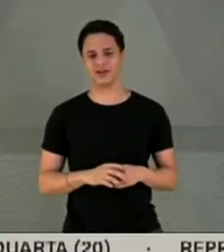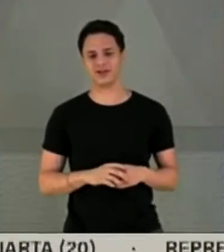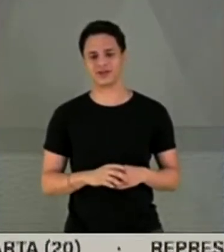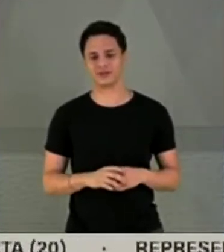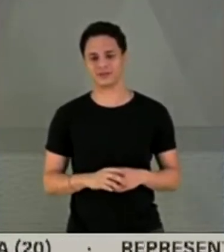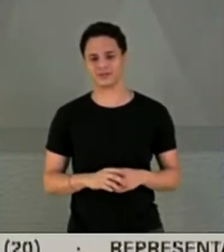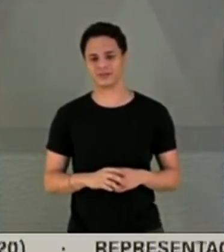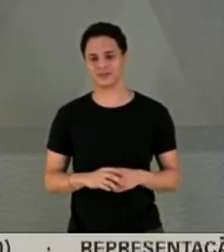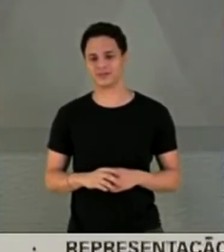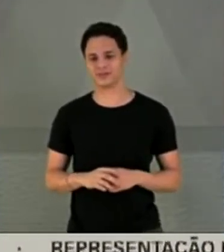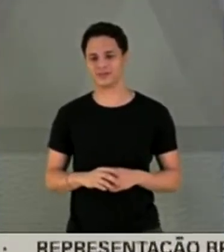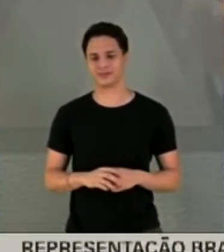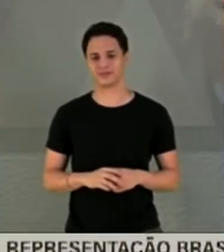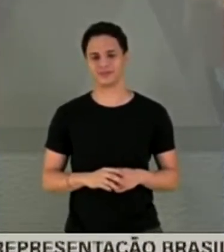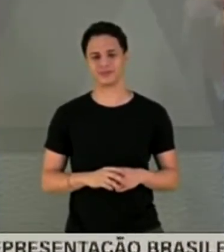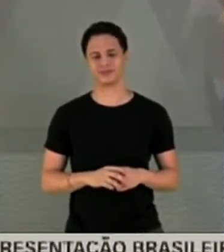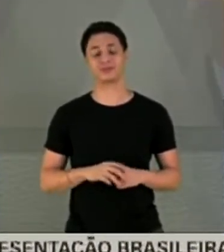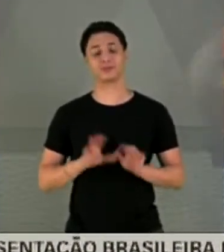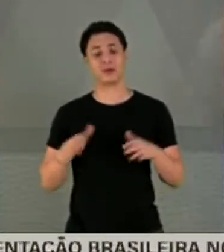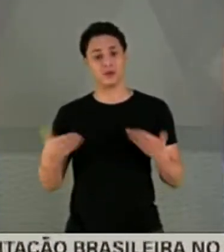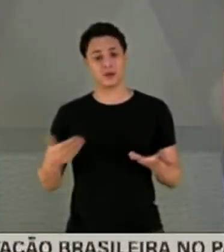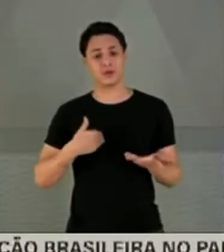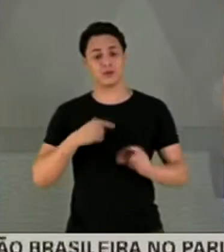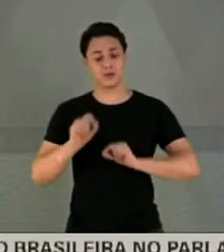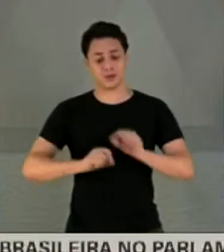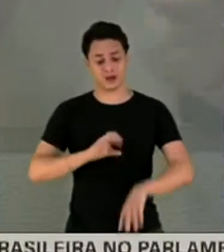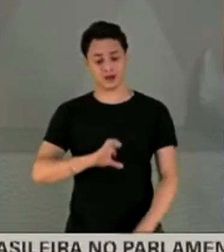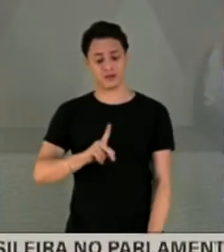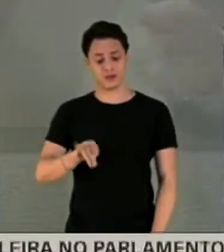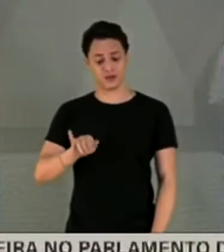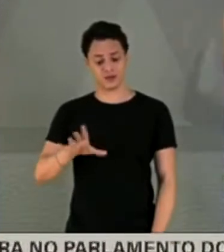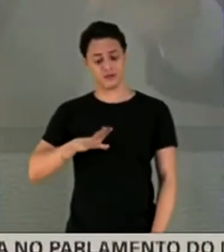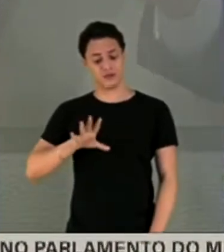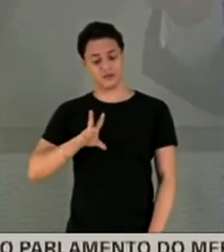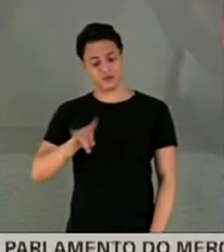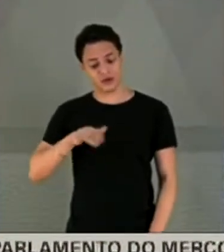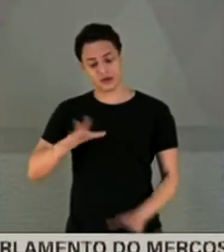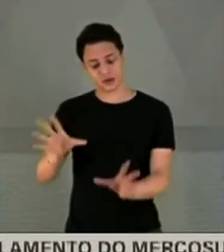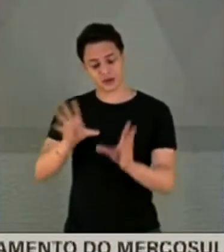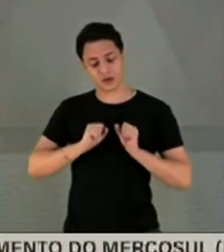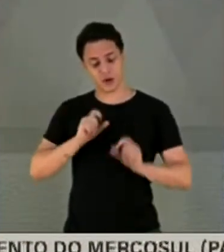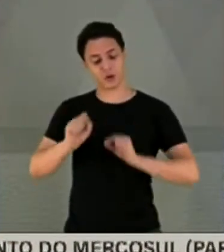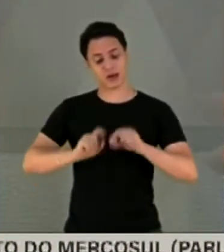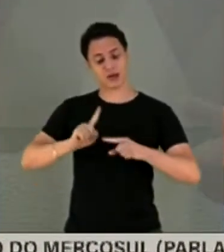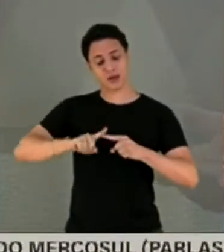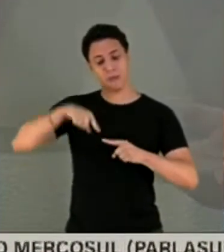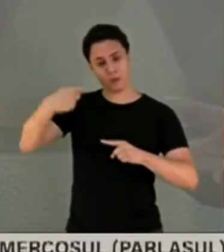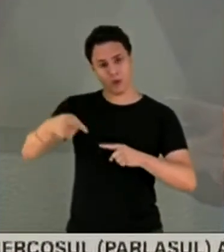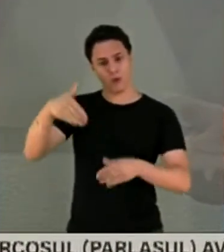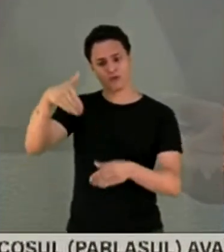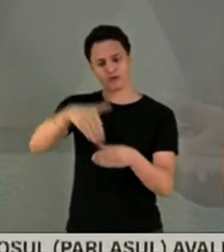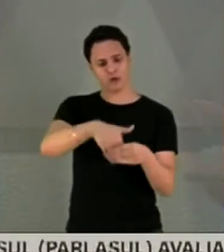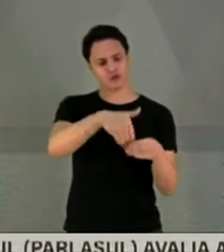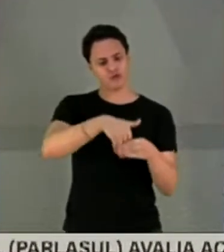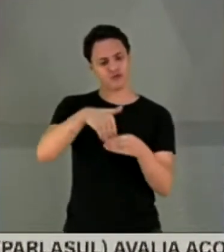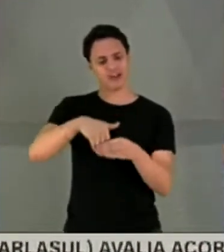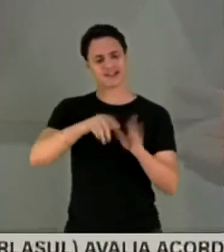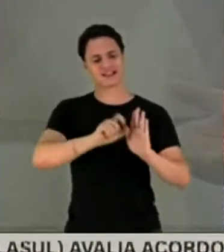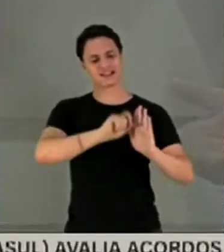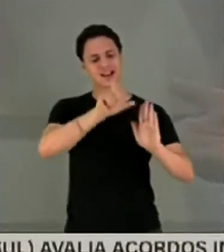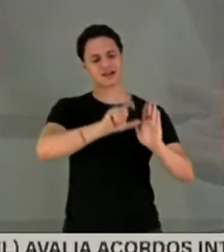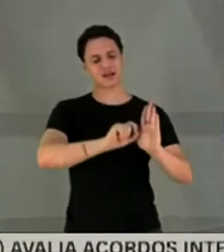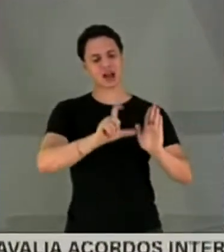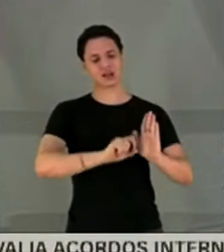minha proposta, não é o que a comissão vai adotar, a comissão depois vai votar sobre cada encaminhamento. Mas da minha